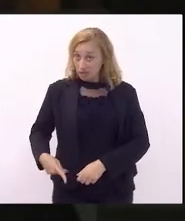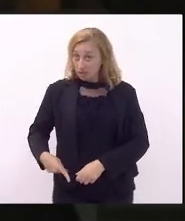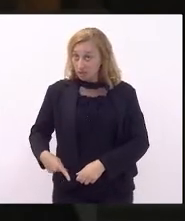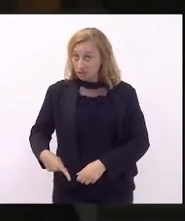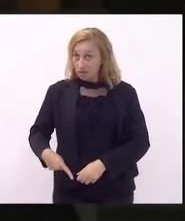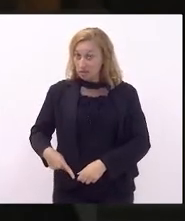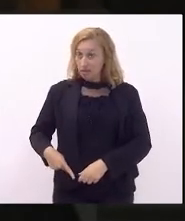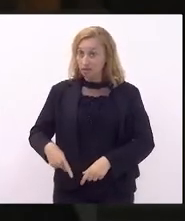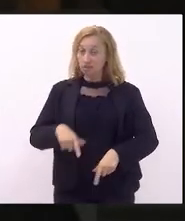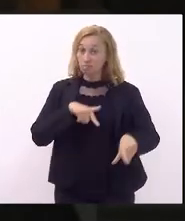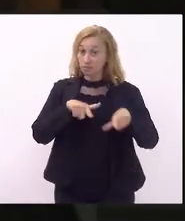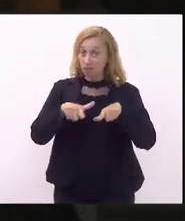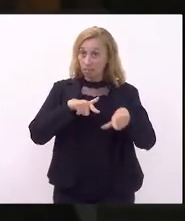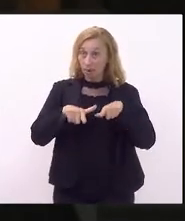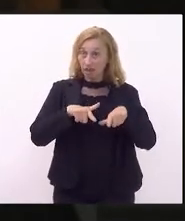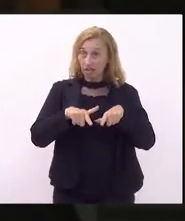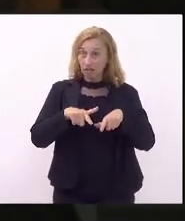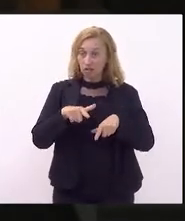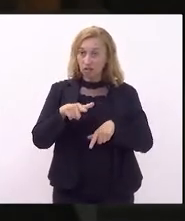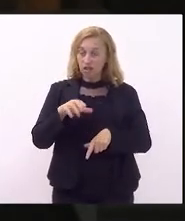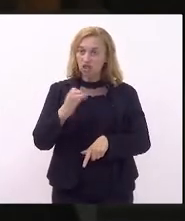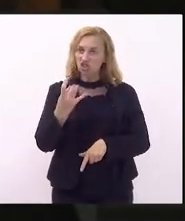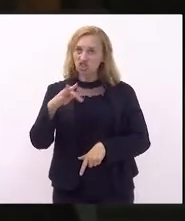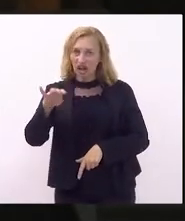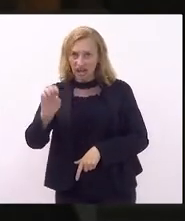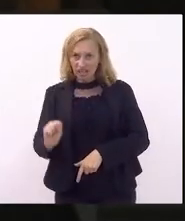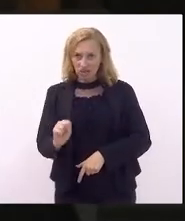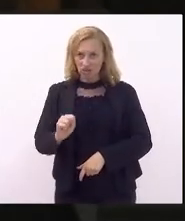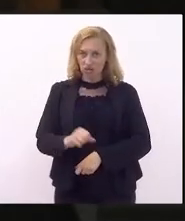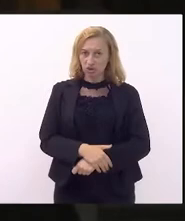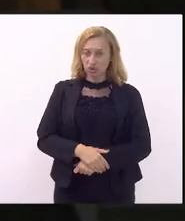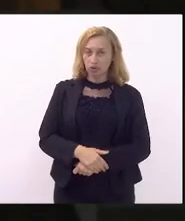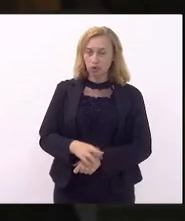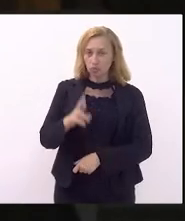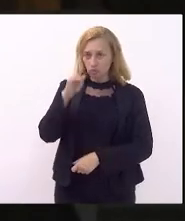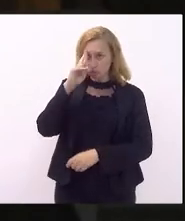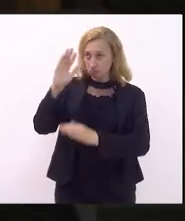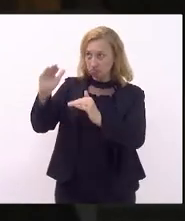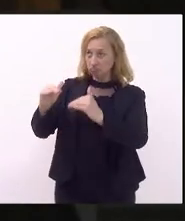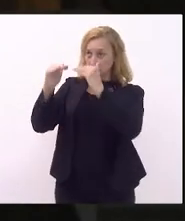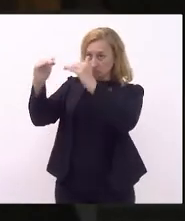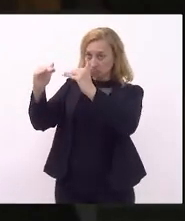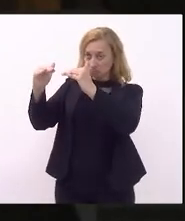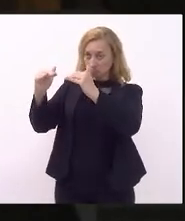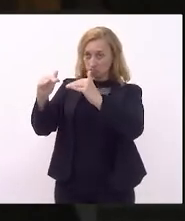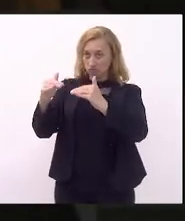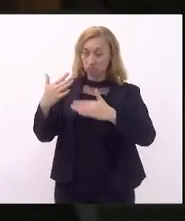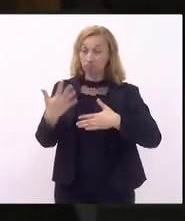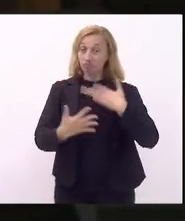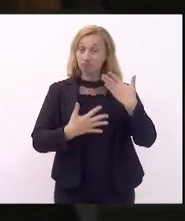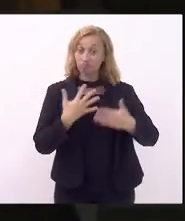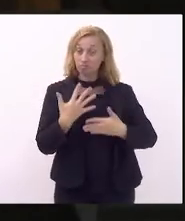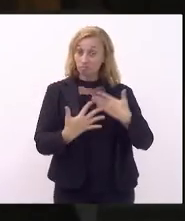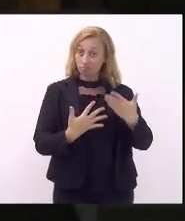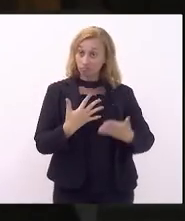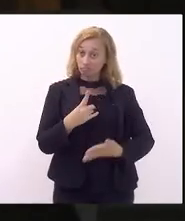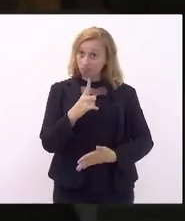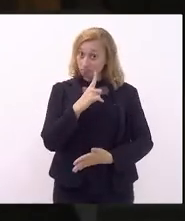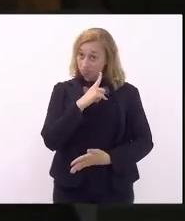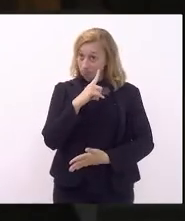exercício, Charles, Vossa Excelência, que goza de prestígio